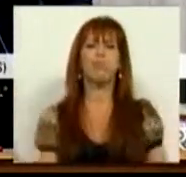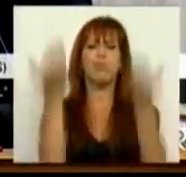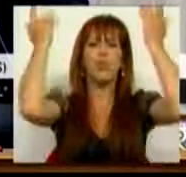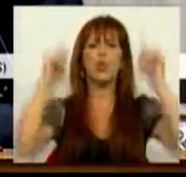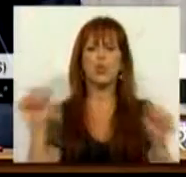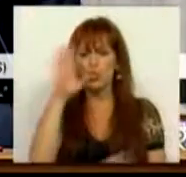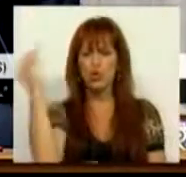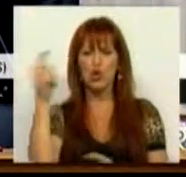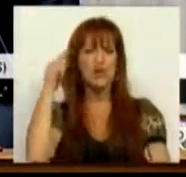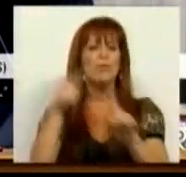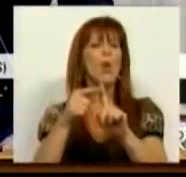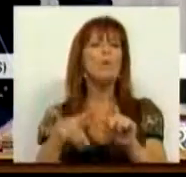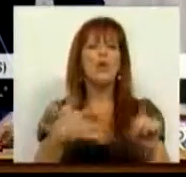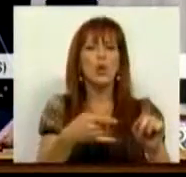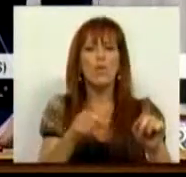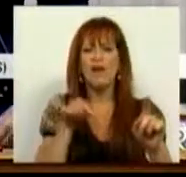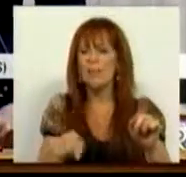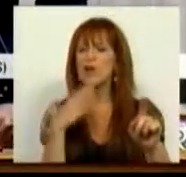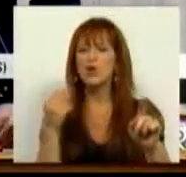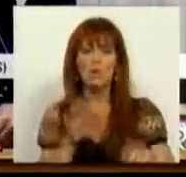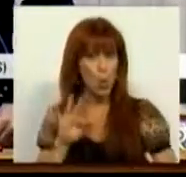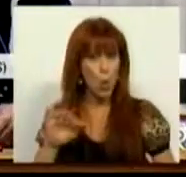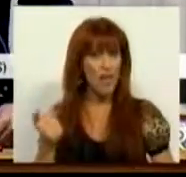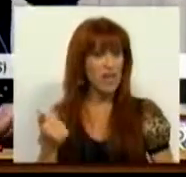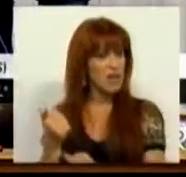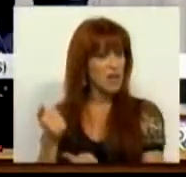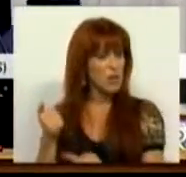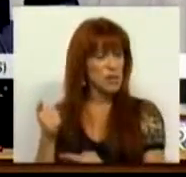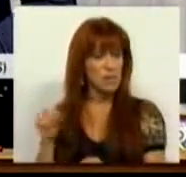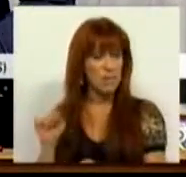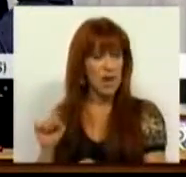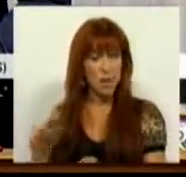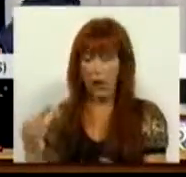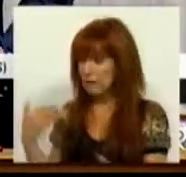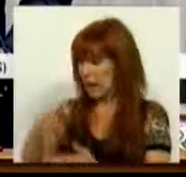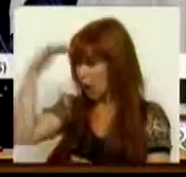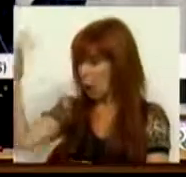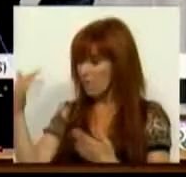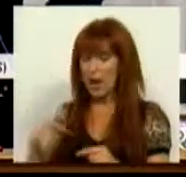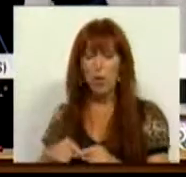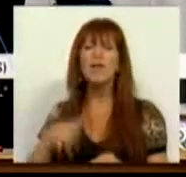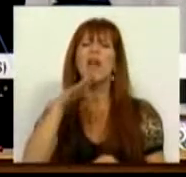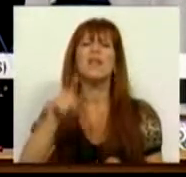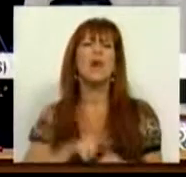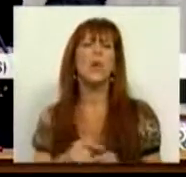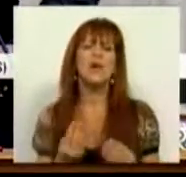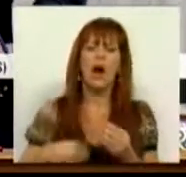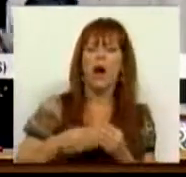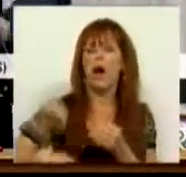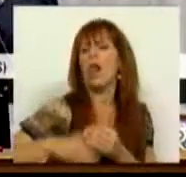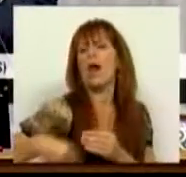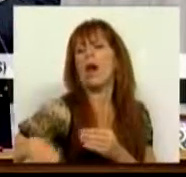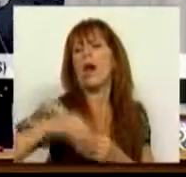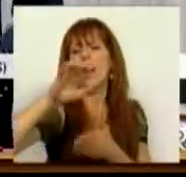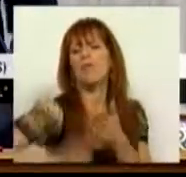atingir 90 mil jovens. 45 mil já até ao verão deste ano. Até fez uma versão aditivada, uma